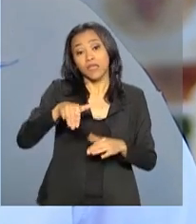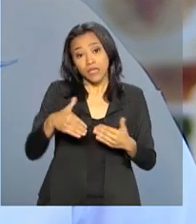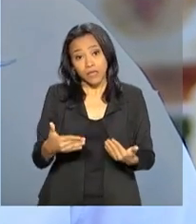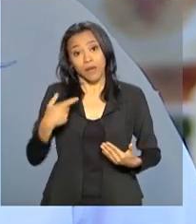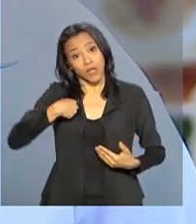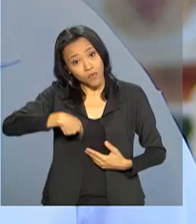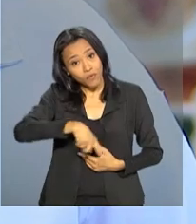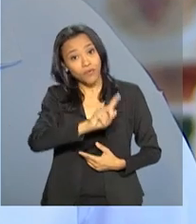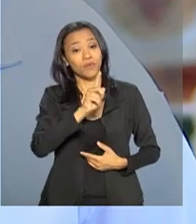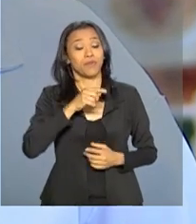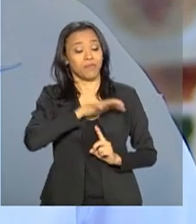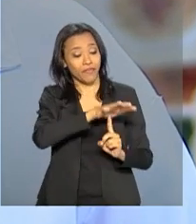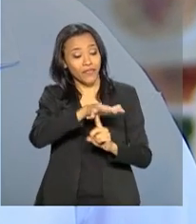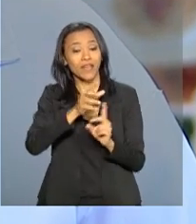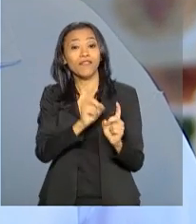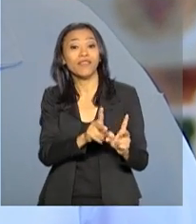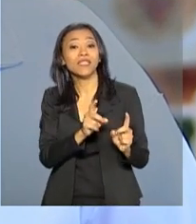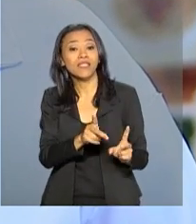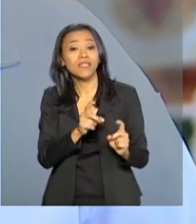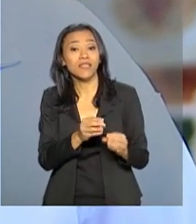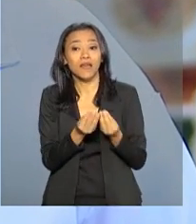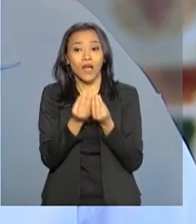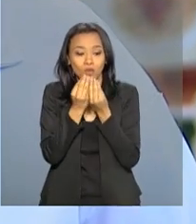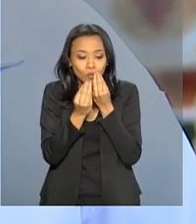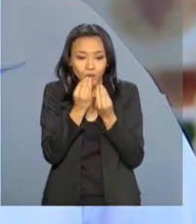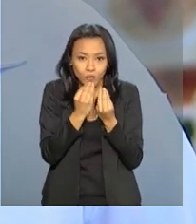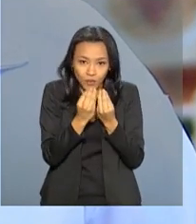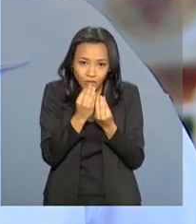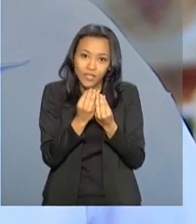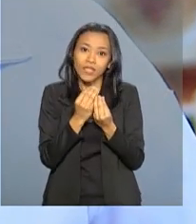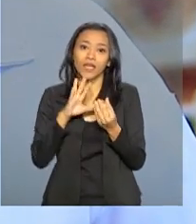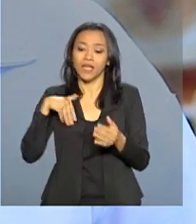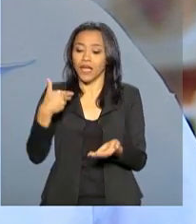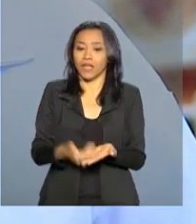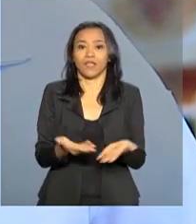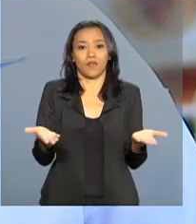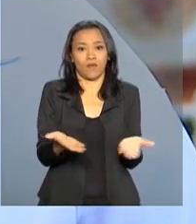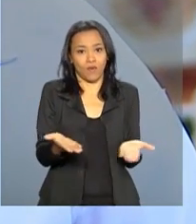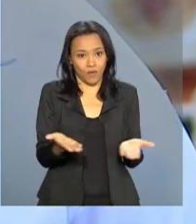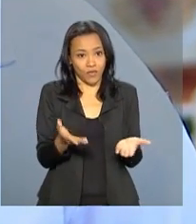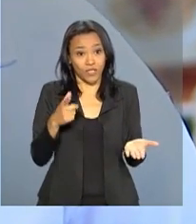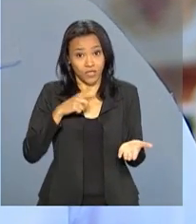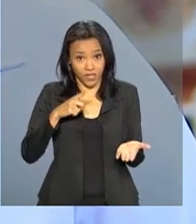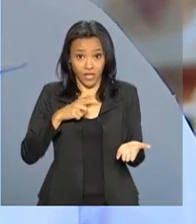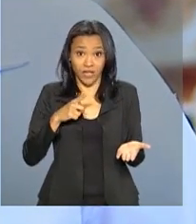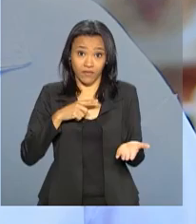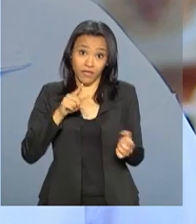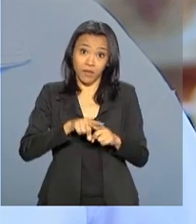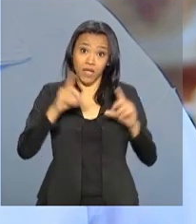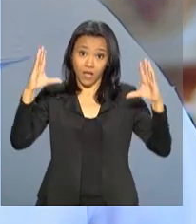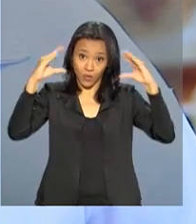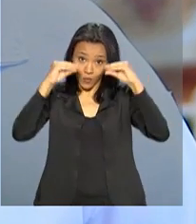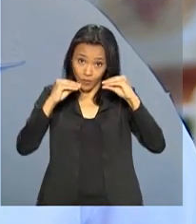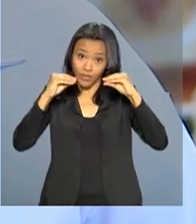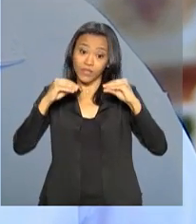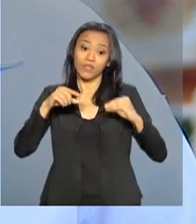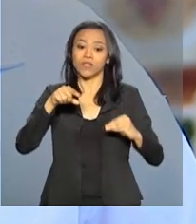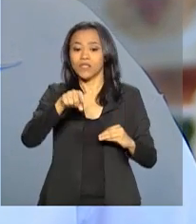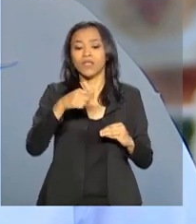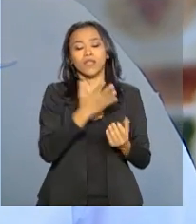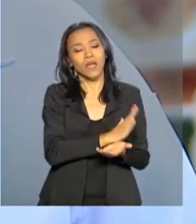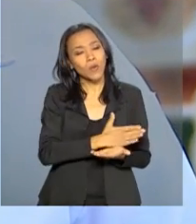eu fui para a feira, comi as coxinhas e de lá para cá surgiu agora a feira noturna, e